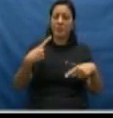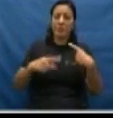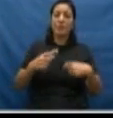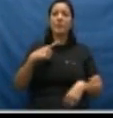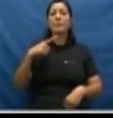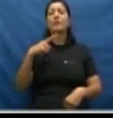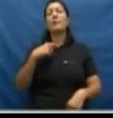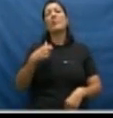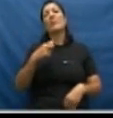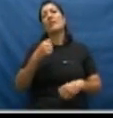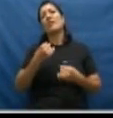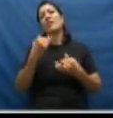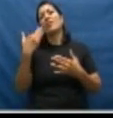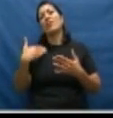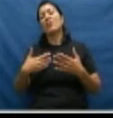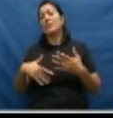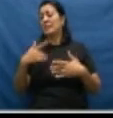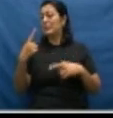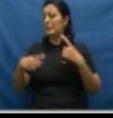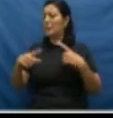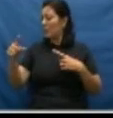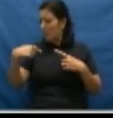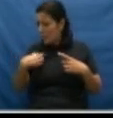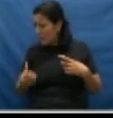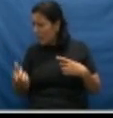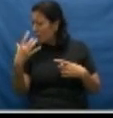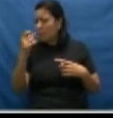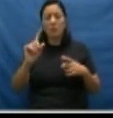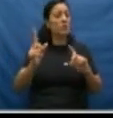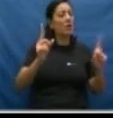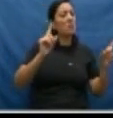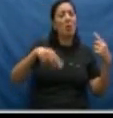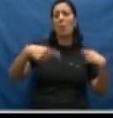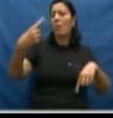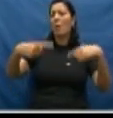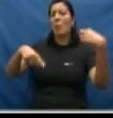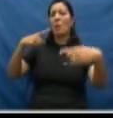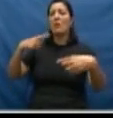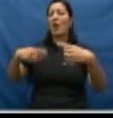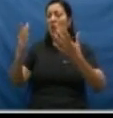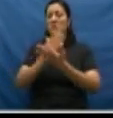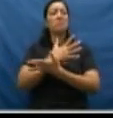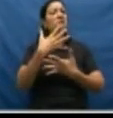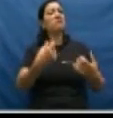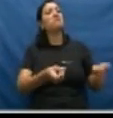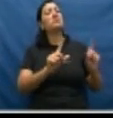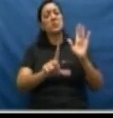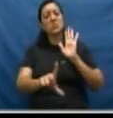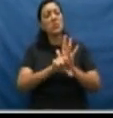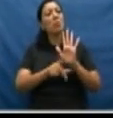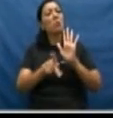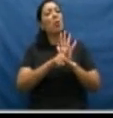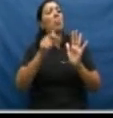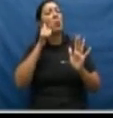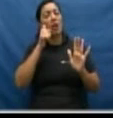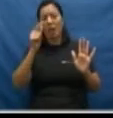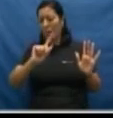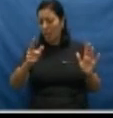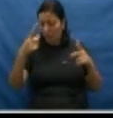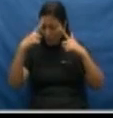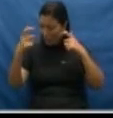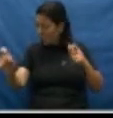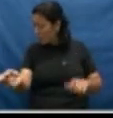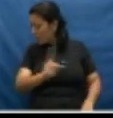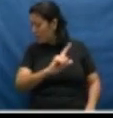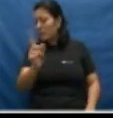Havia muita controvérsia, muitas correntes que eram contra se ter uma lei específica para a violência